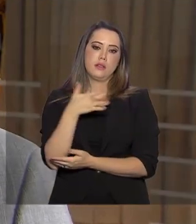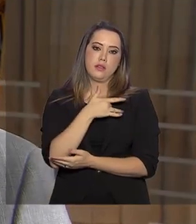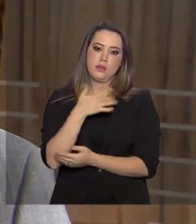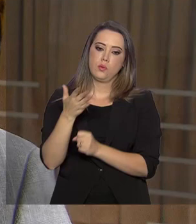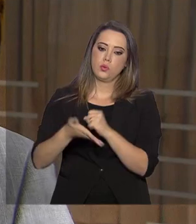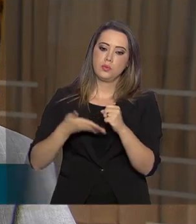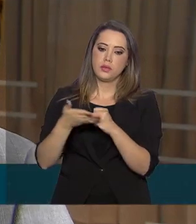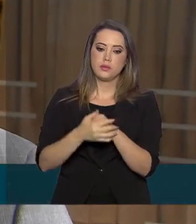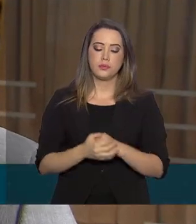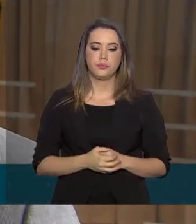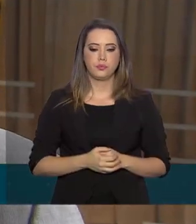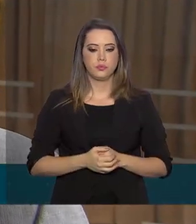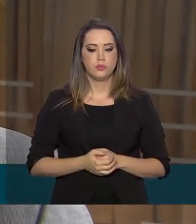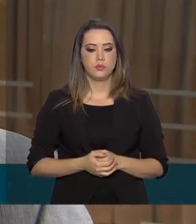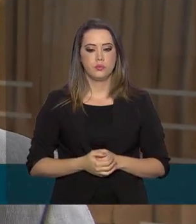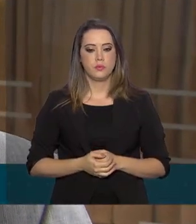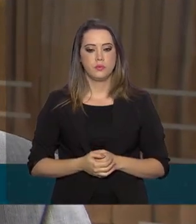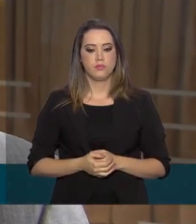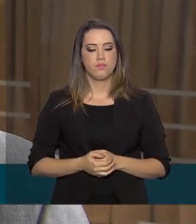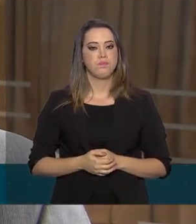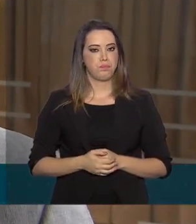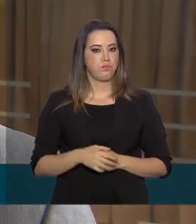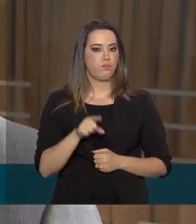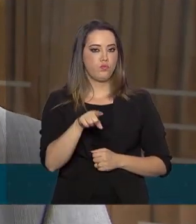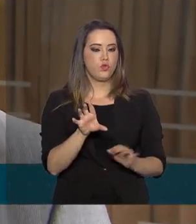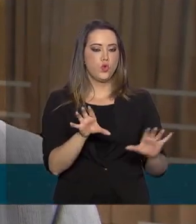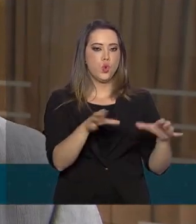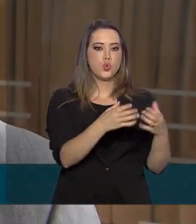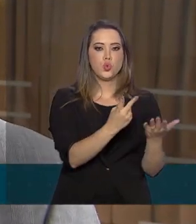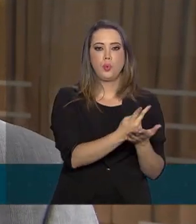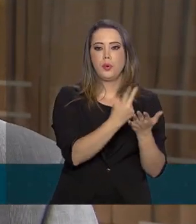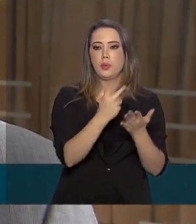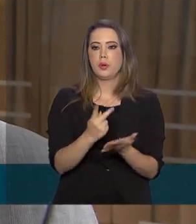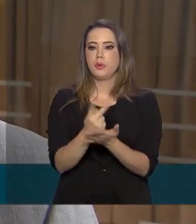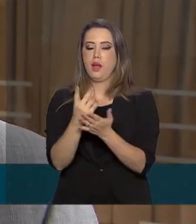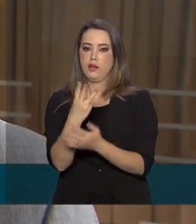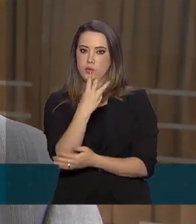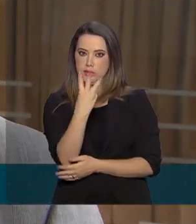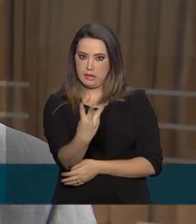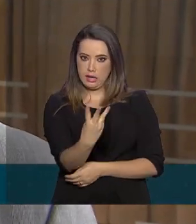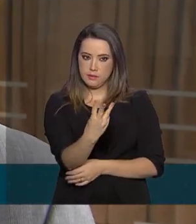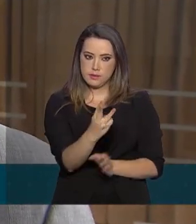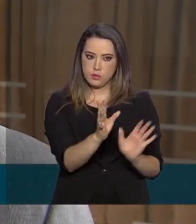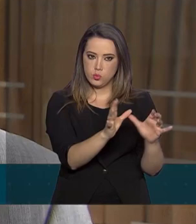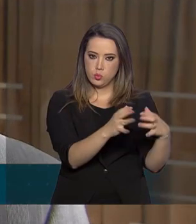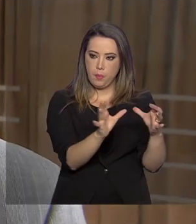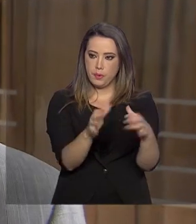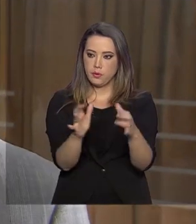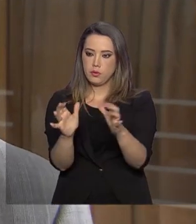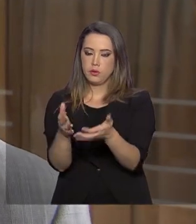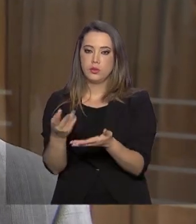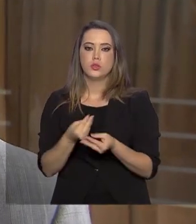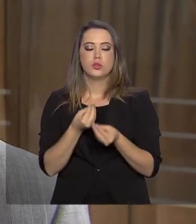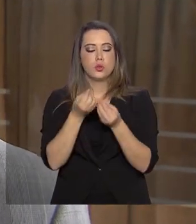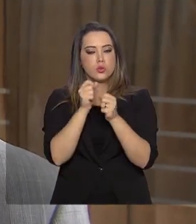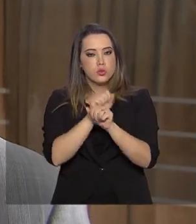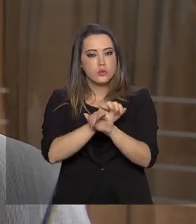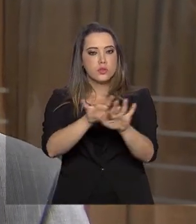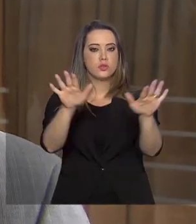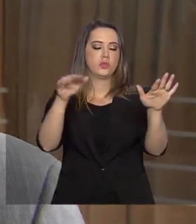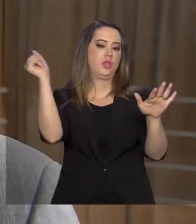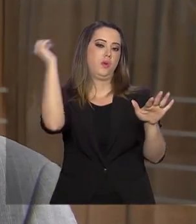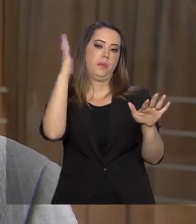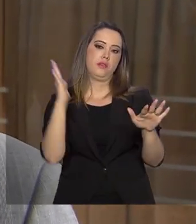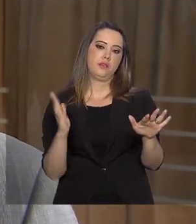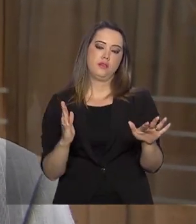A gente vai levar essas experiências para as outras cidades brasileiras, vai divulgar elas, vai dar reconhecimento para elas,